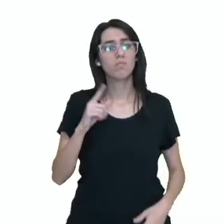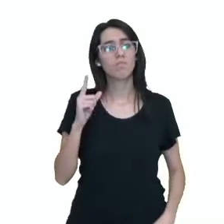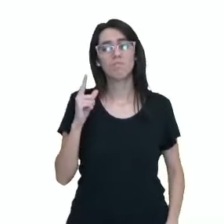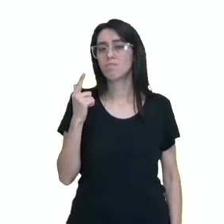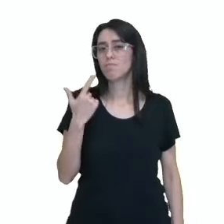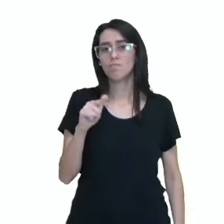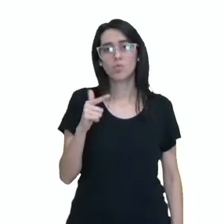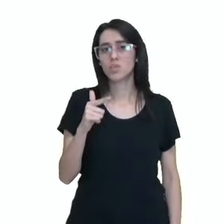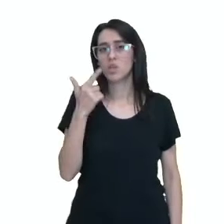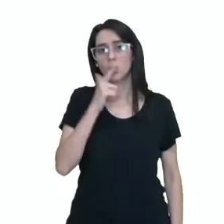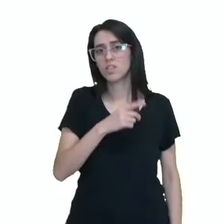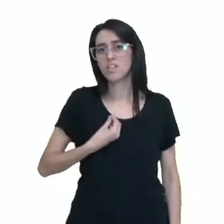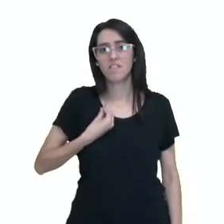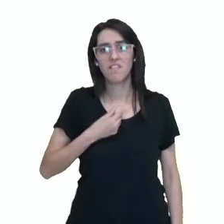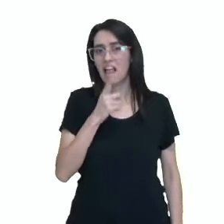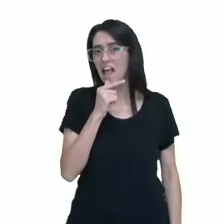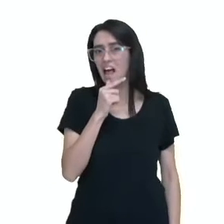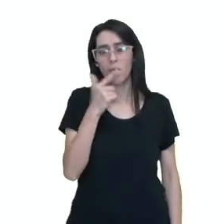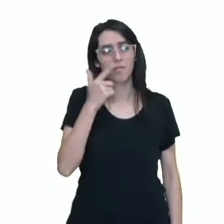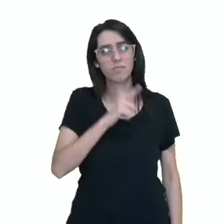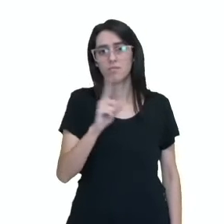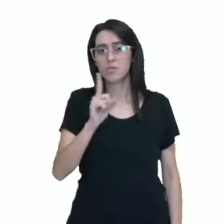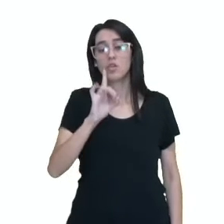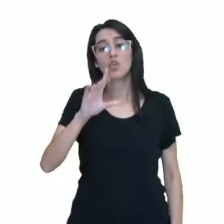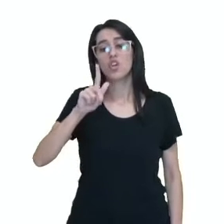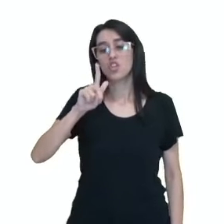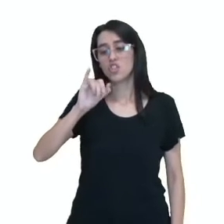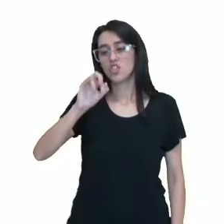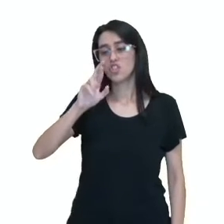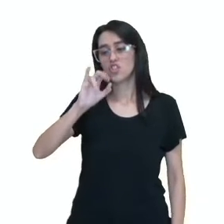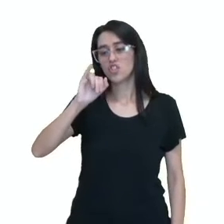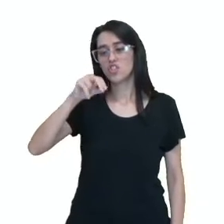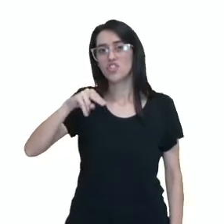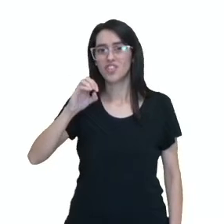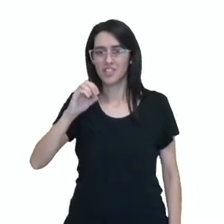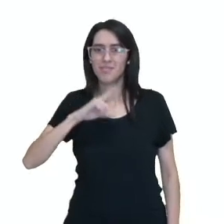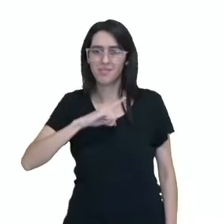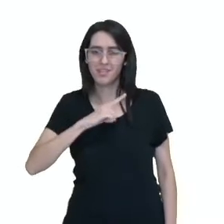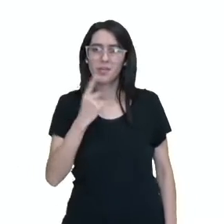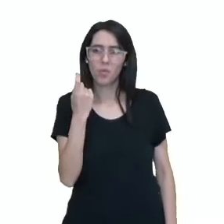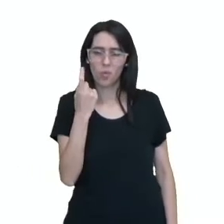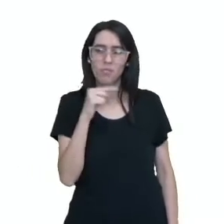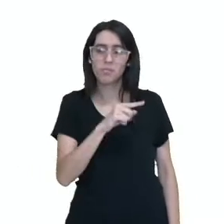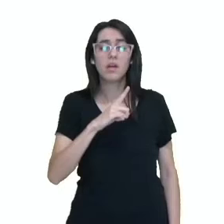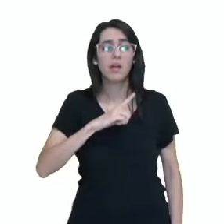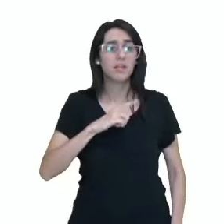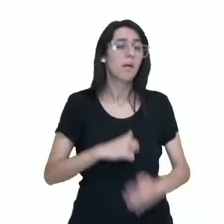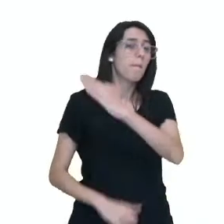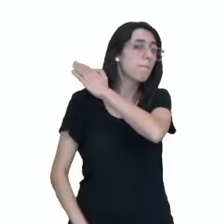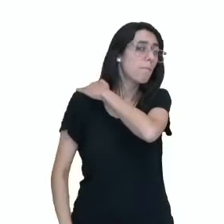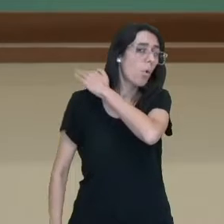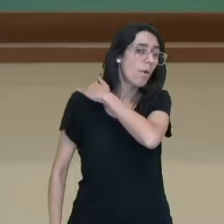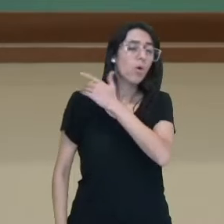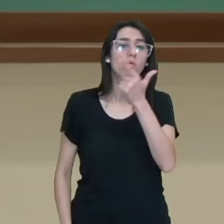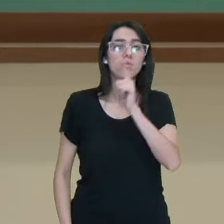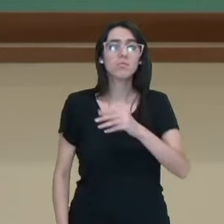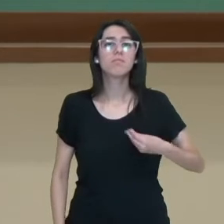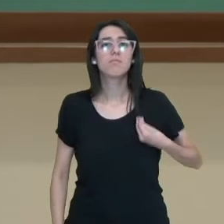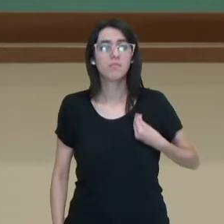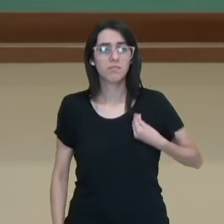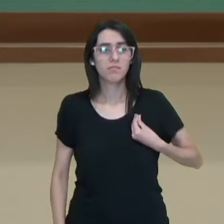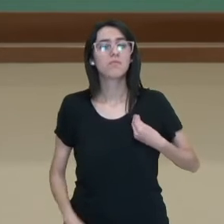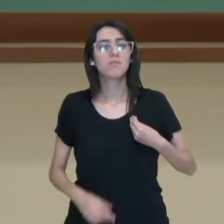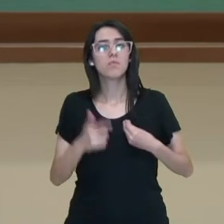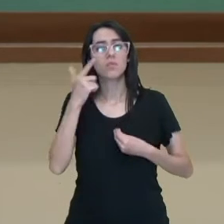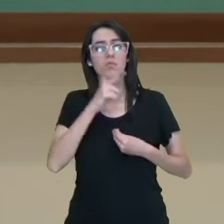então não é preparado para estar na água, com exceção dos girinos, obviamente. E eles possuem pulmões, né, e a circulação pulmonar é mais